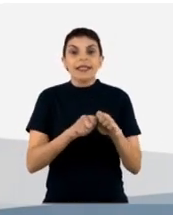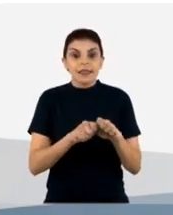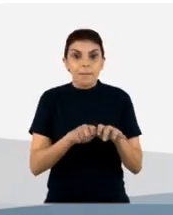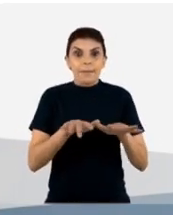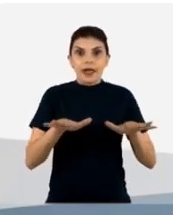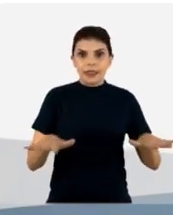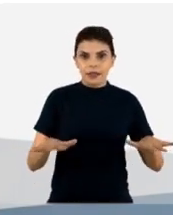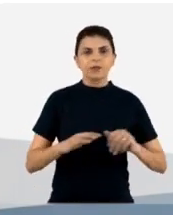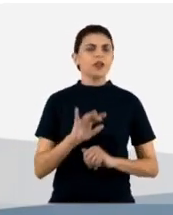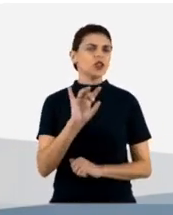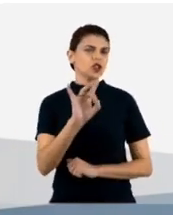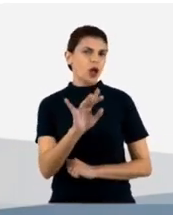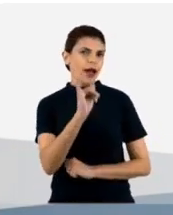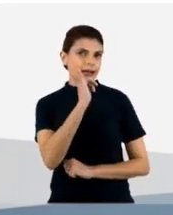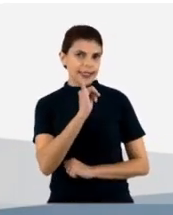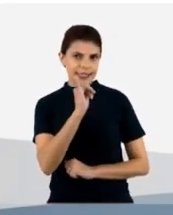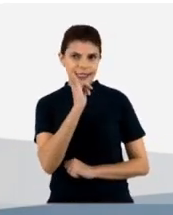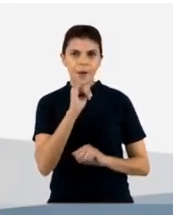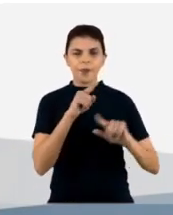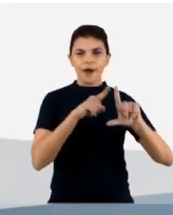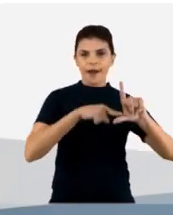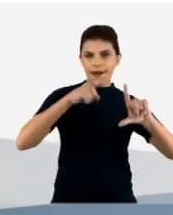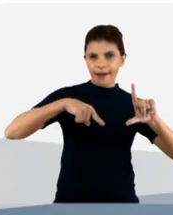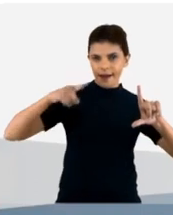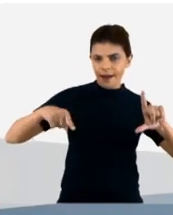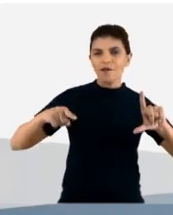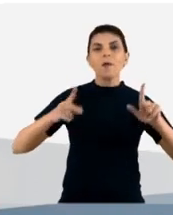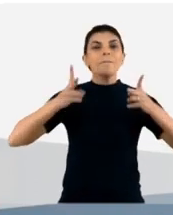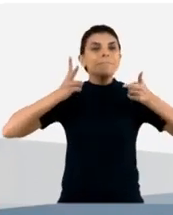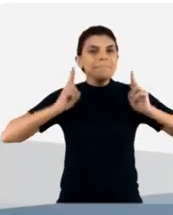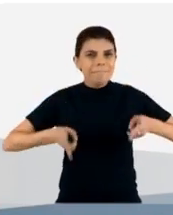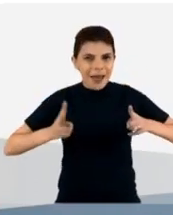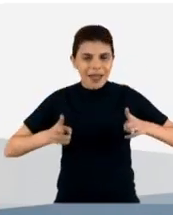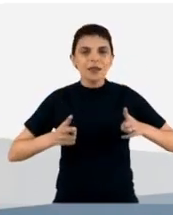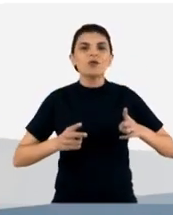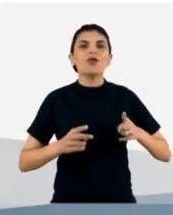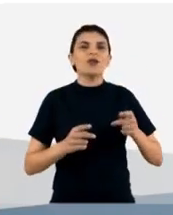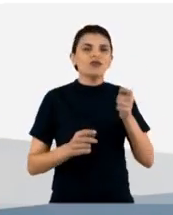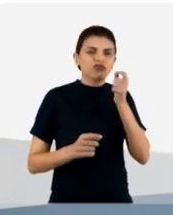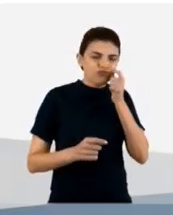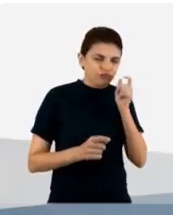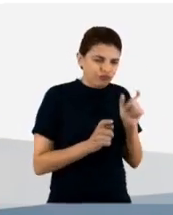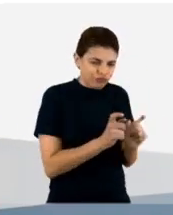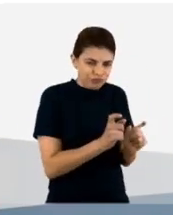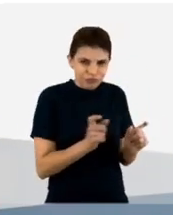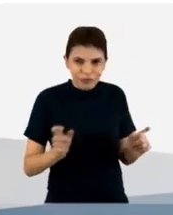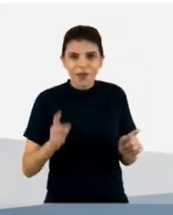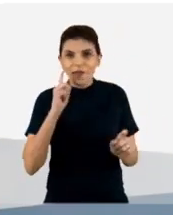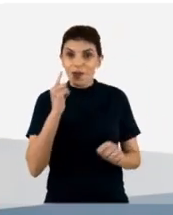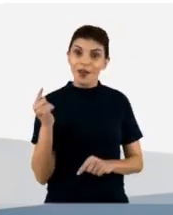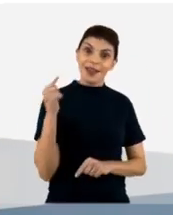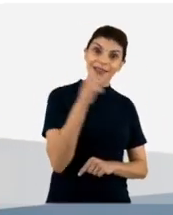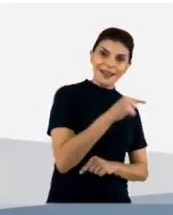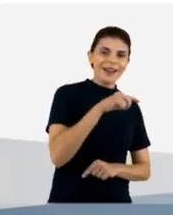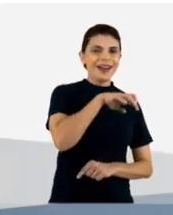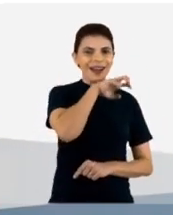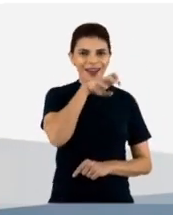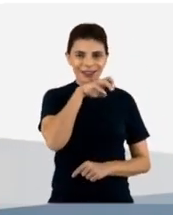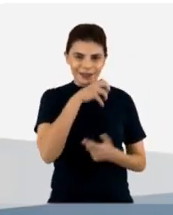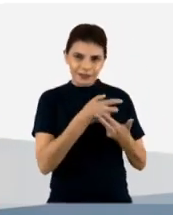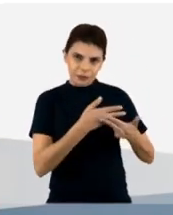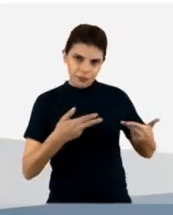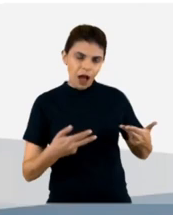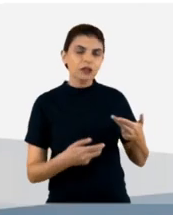Então, aqui, só para exemplificar para vocês, ainda aqueles mesmos alvos que nós vimos lá na sangria dos animais,